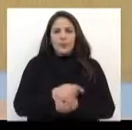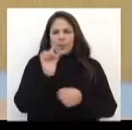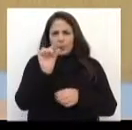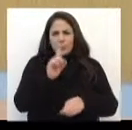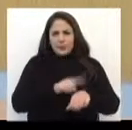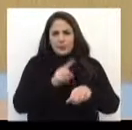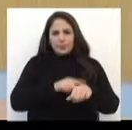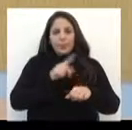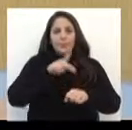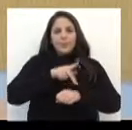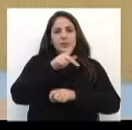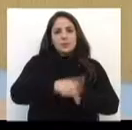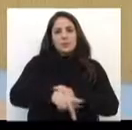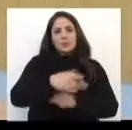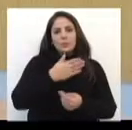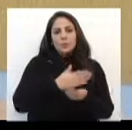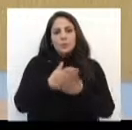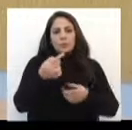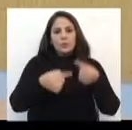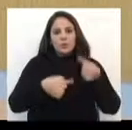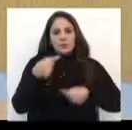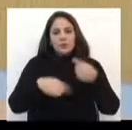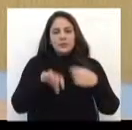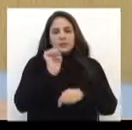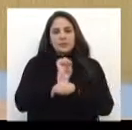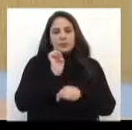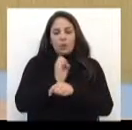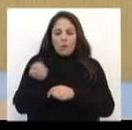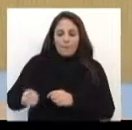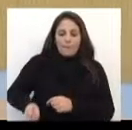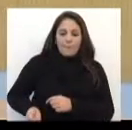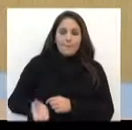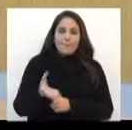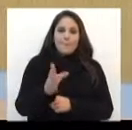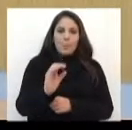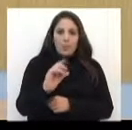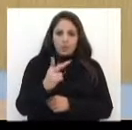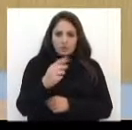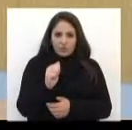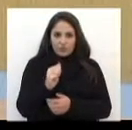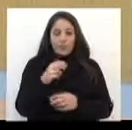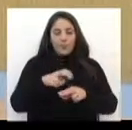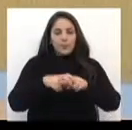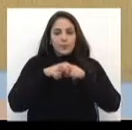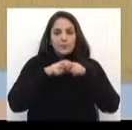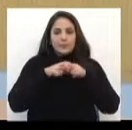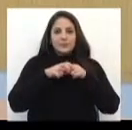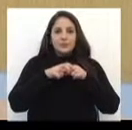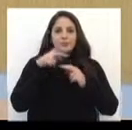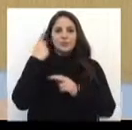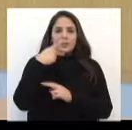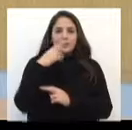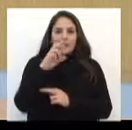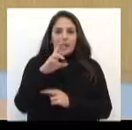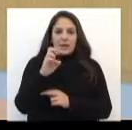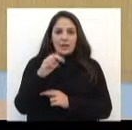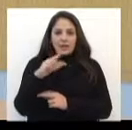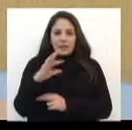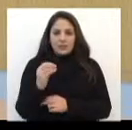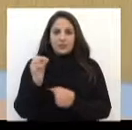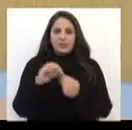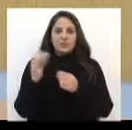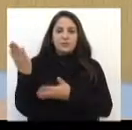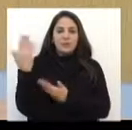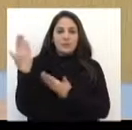Recentemente, Passo Fundo sediou o Campeonato Estadual de Bocha. Por isso, em sessão plenária, o vereador Renato Tcheker